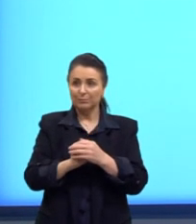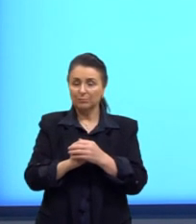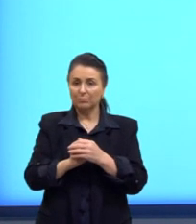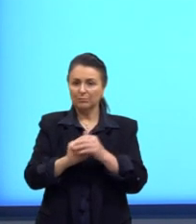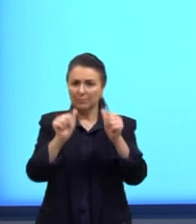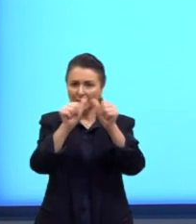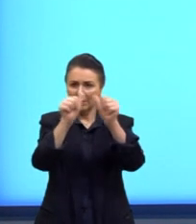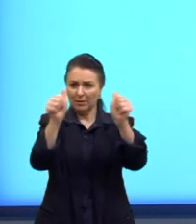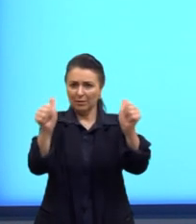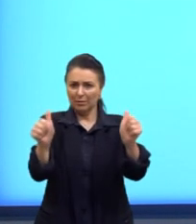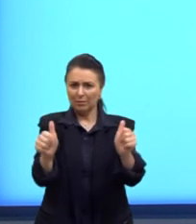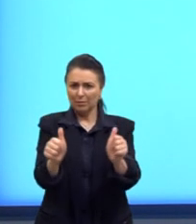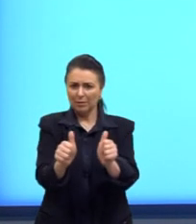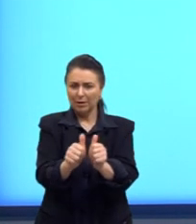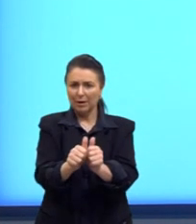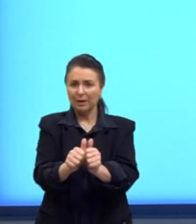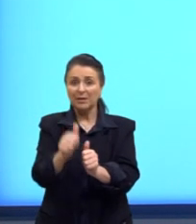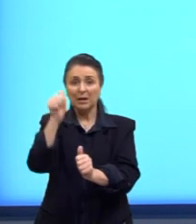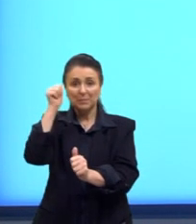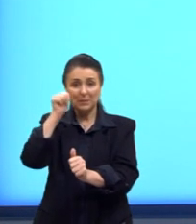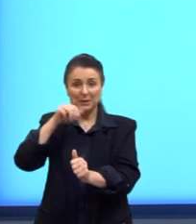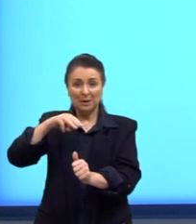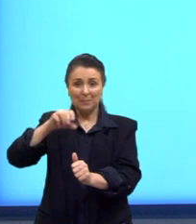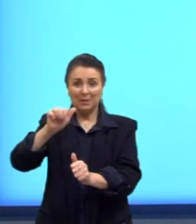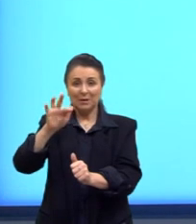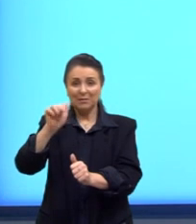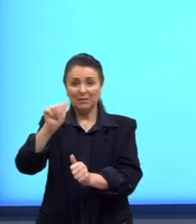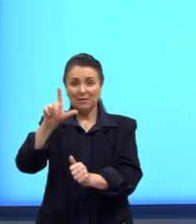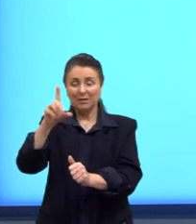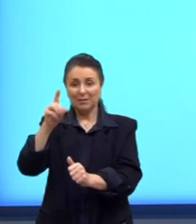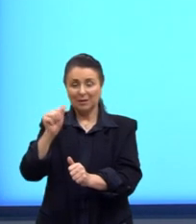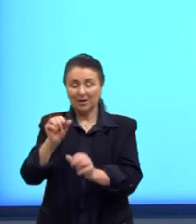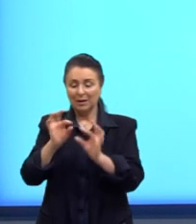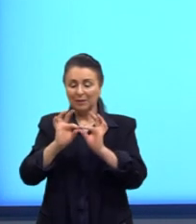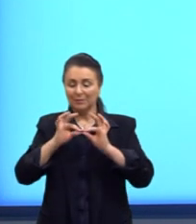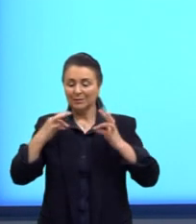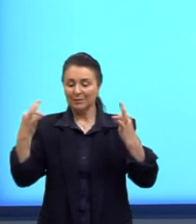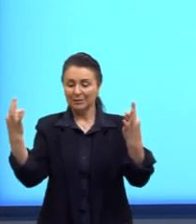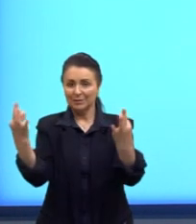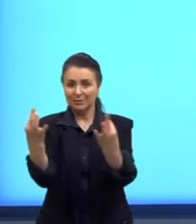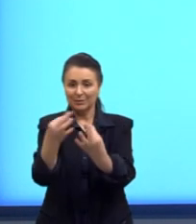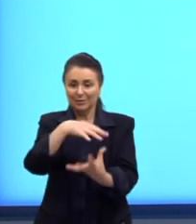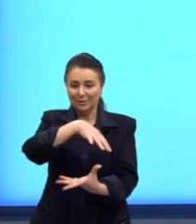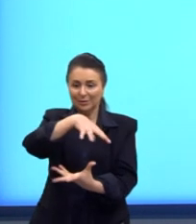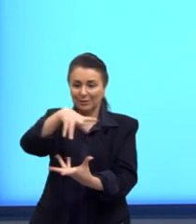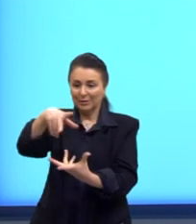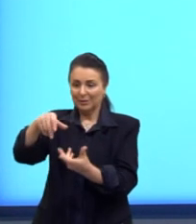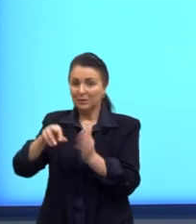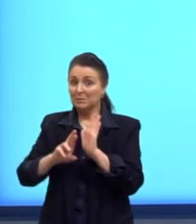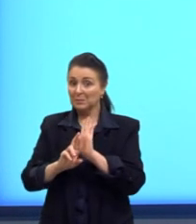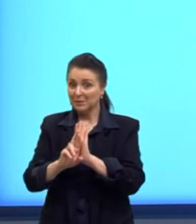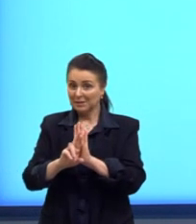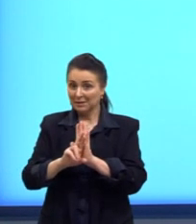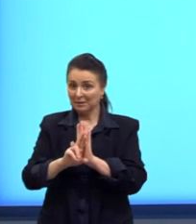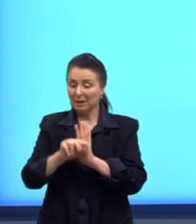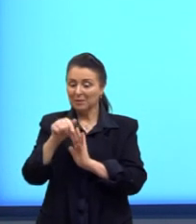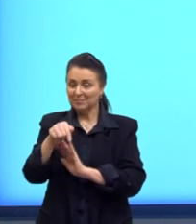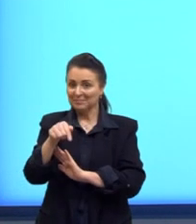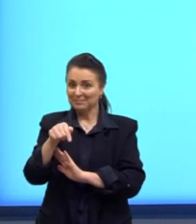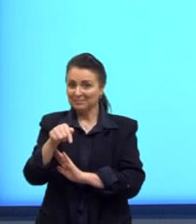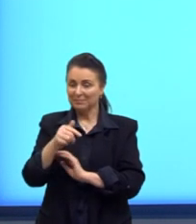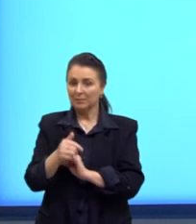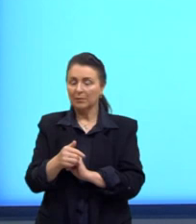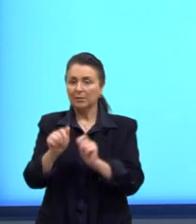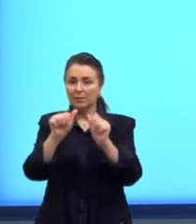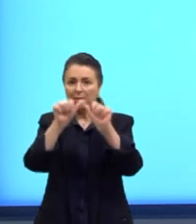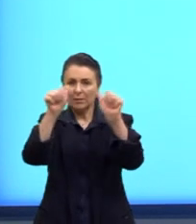imagem, a personagem Mafalda mede a circunferência do globo que representa o planeta Terra. Então, nós temos ali